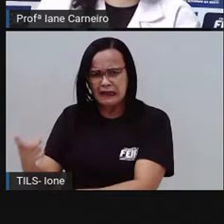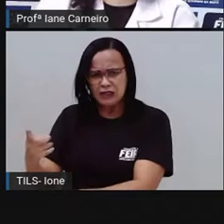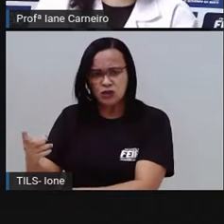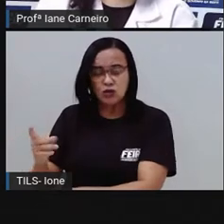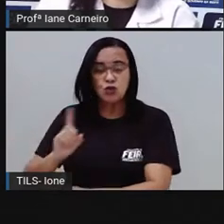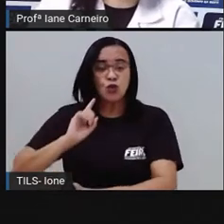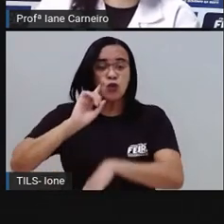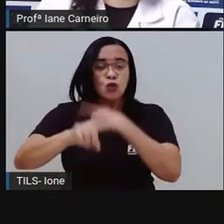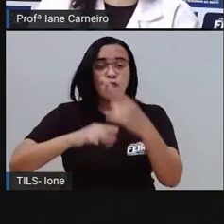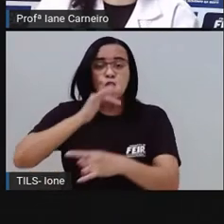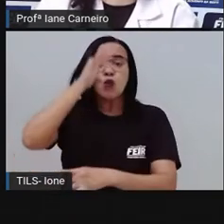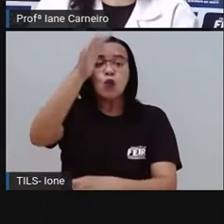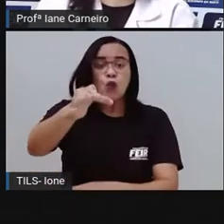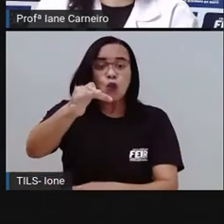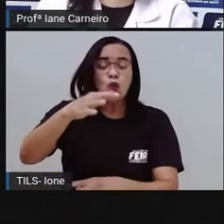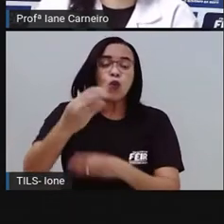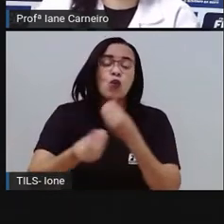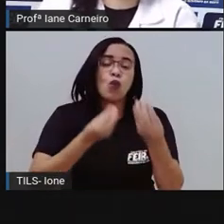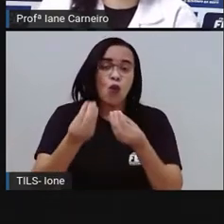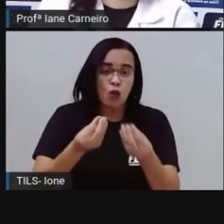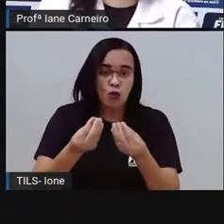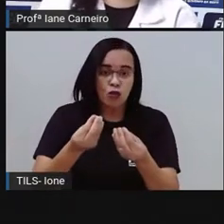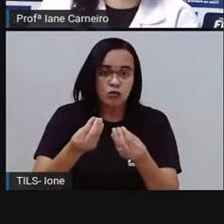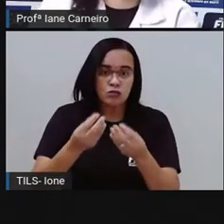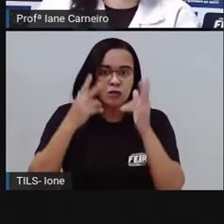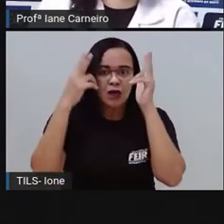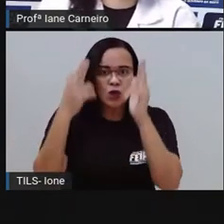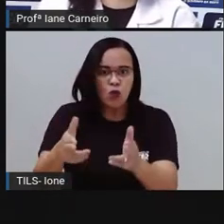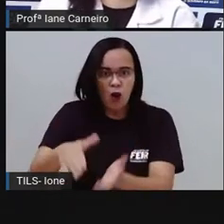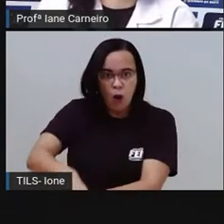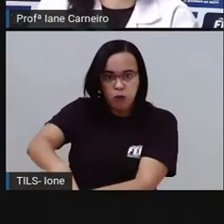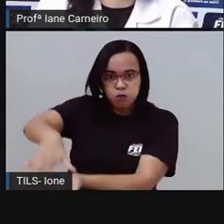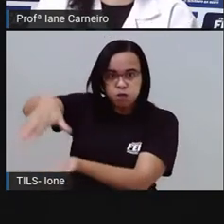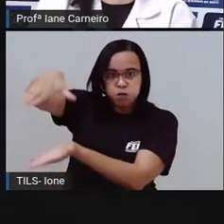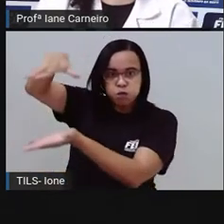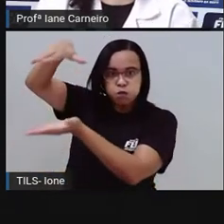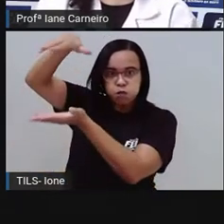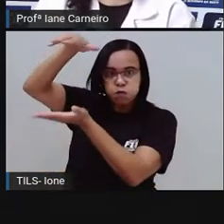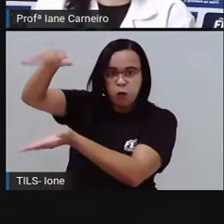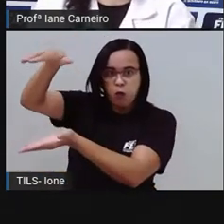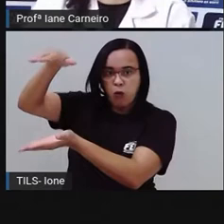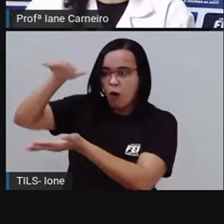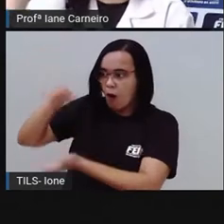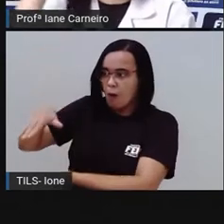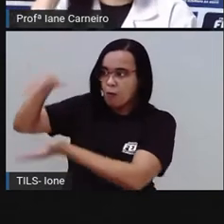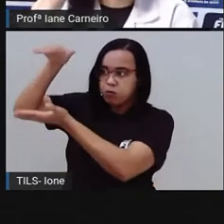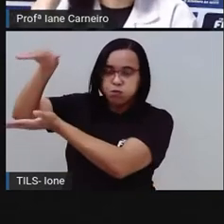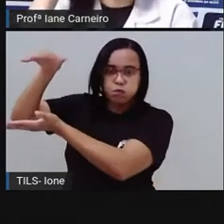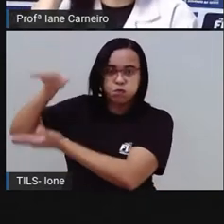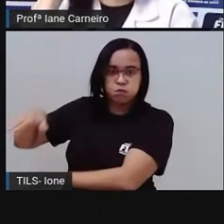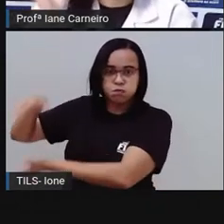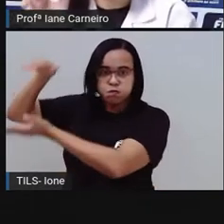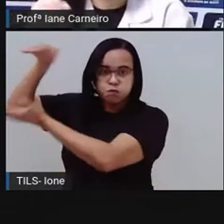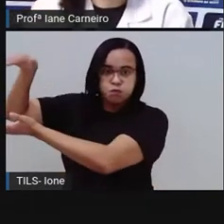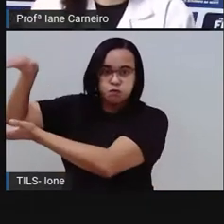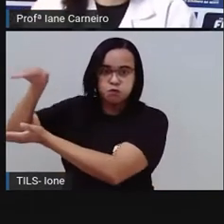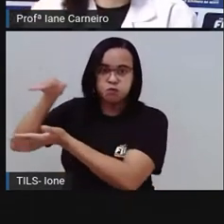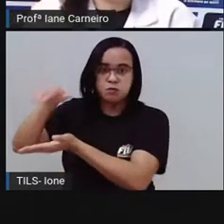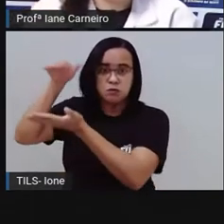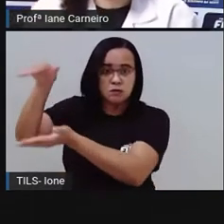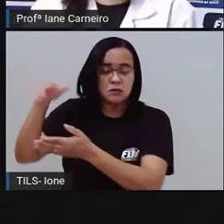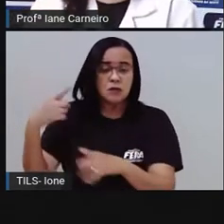cidade de São Paulo, uma das maiores do mundo, são produzidas 12 mil toneladas por dia.